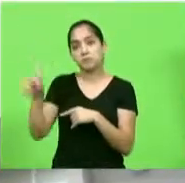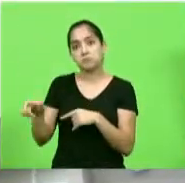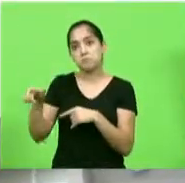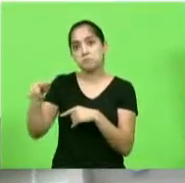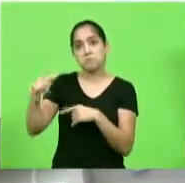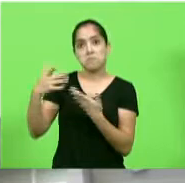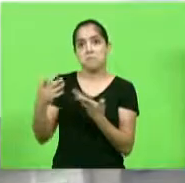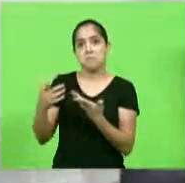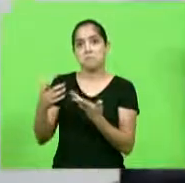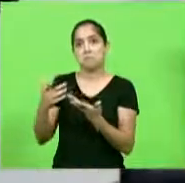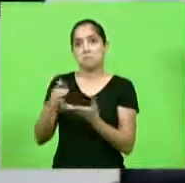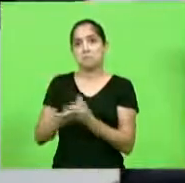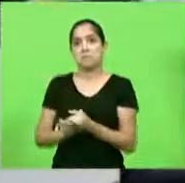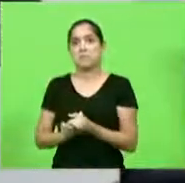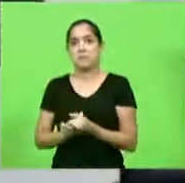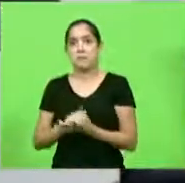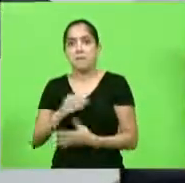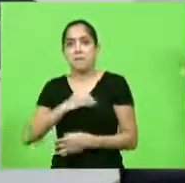que não tem pecado nenhum,